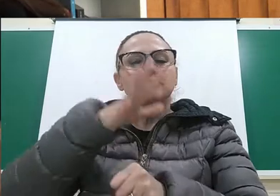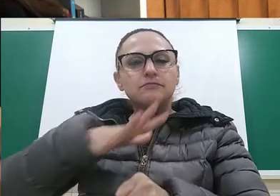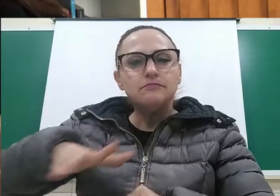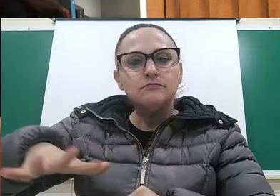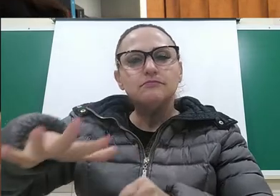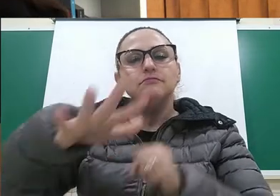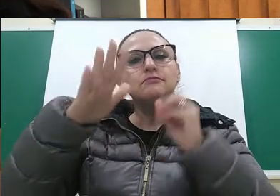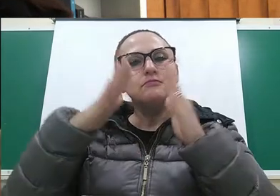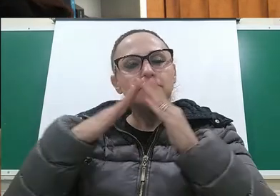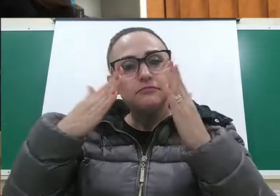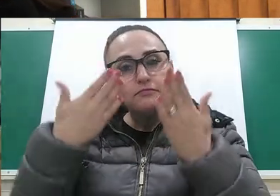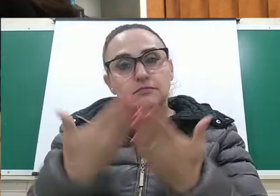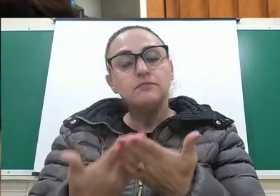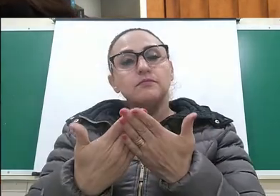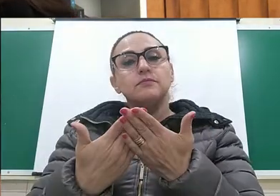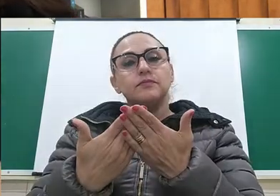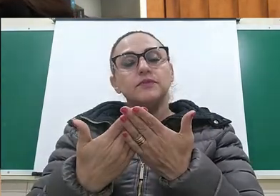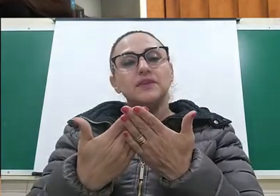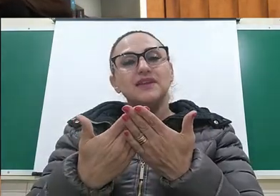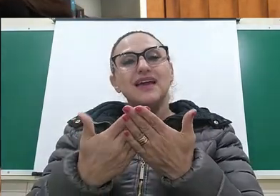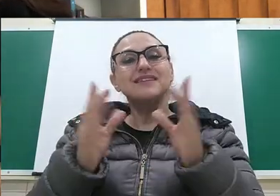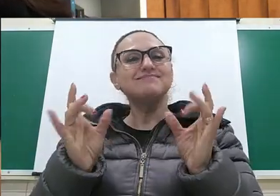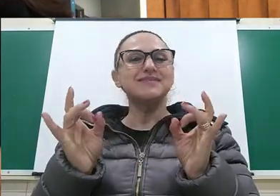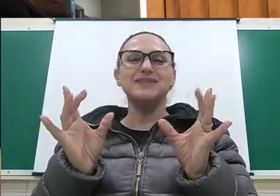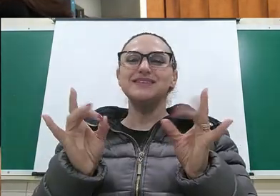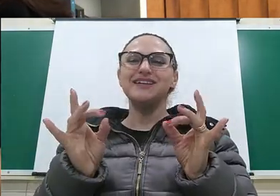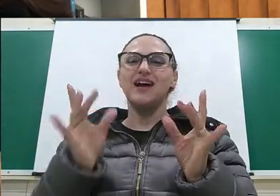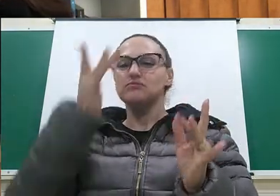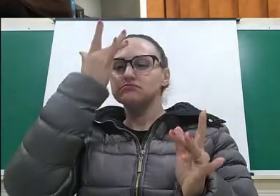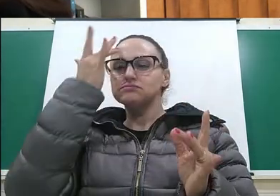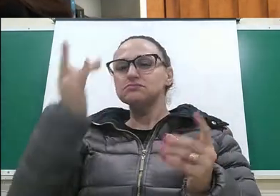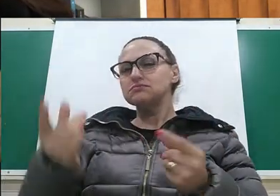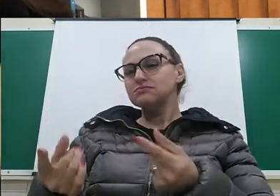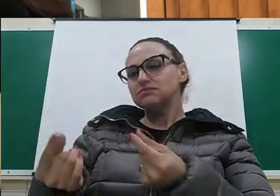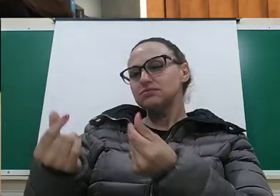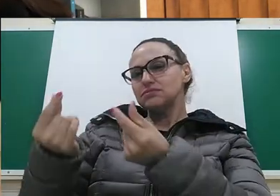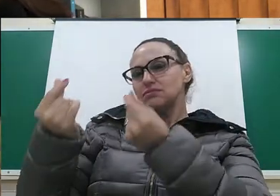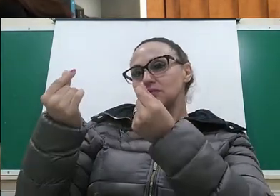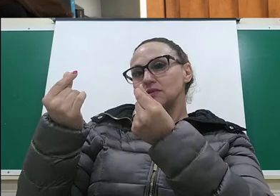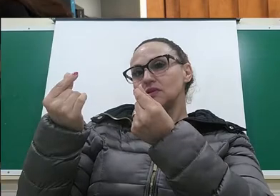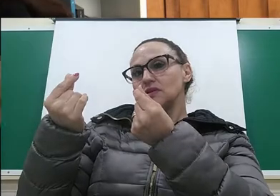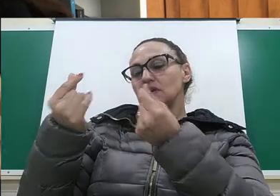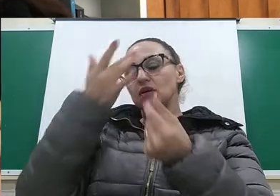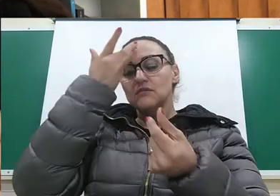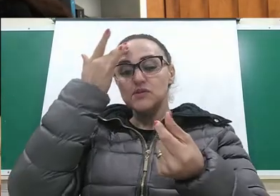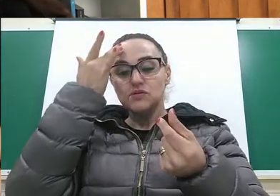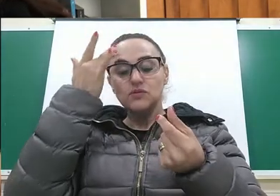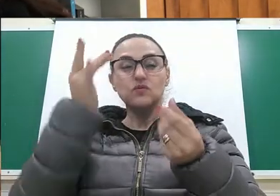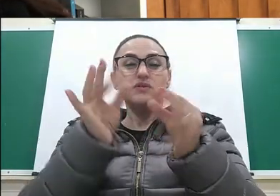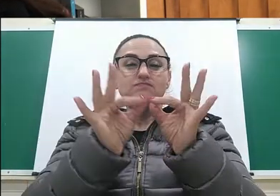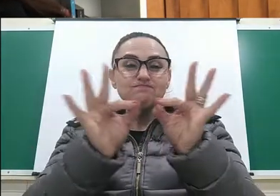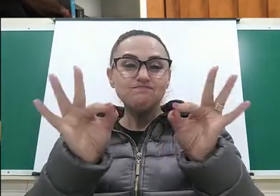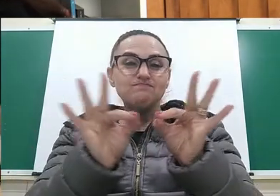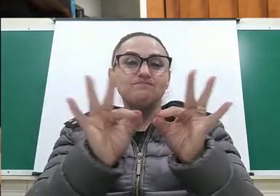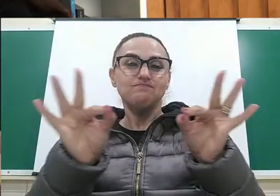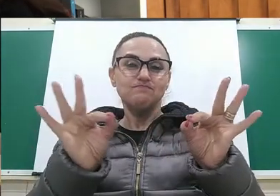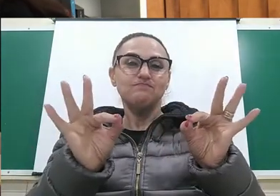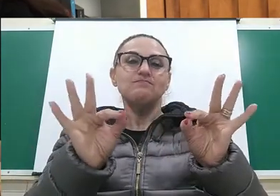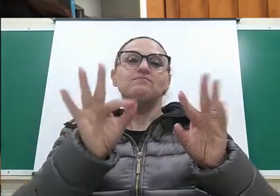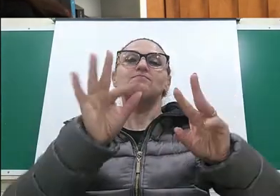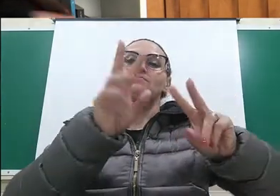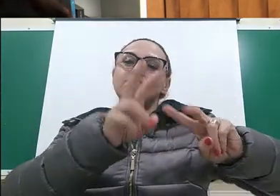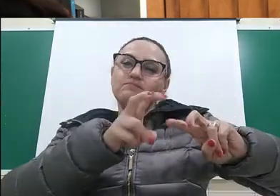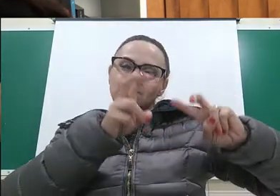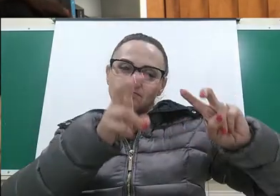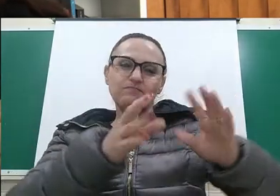escolares eram quase que exclusivos da elite. E mesmo quando as classes trabalhadoras, quando as pessoas mais